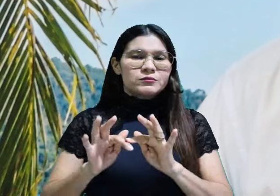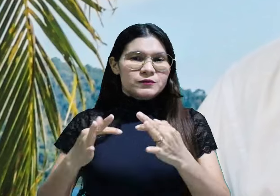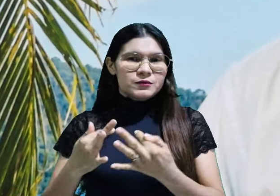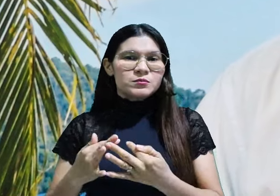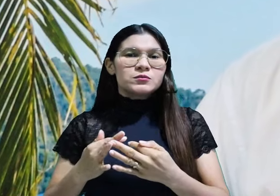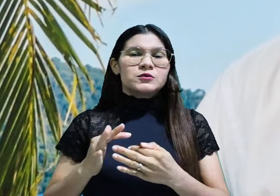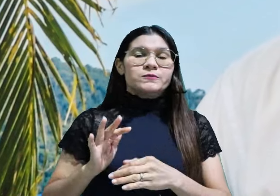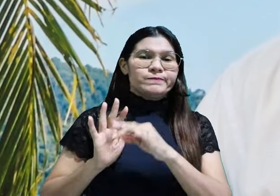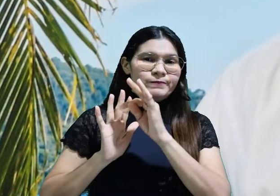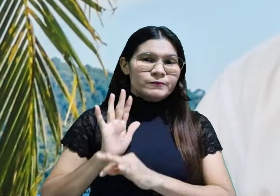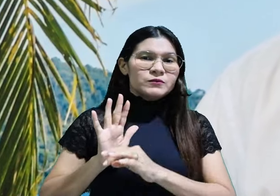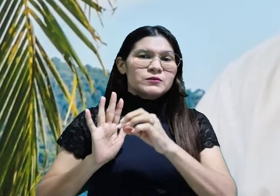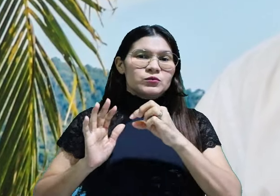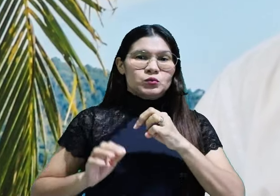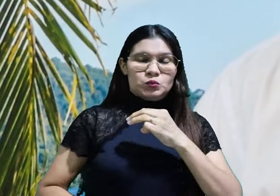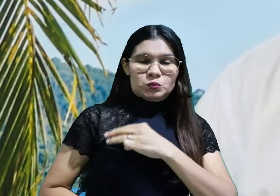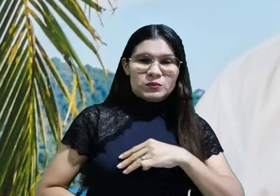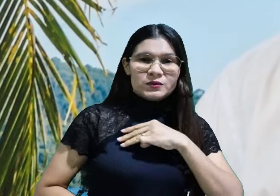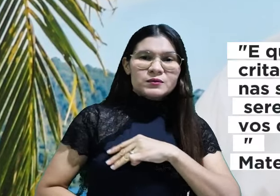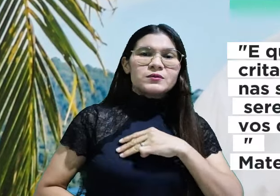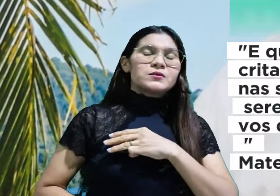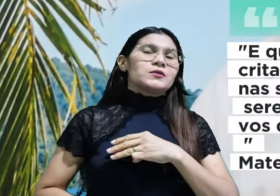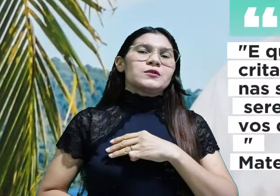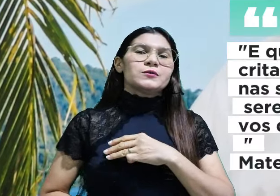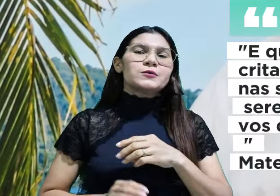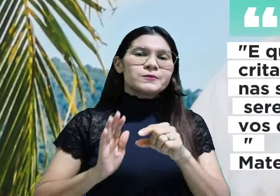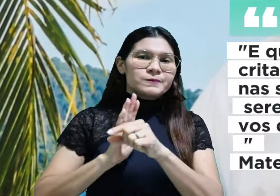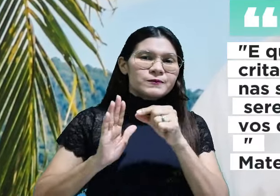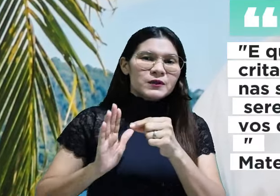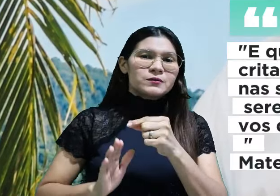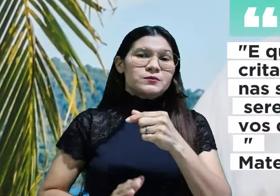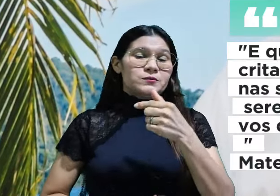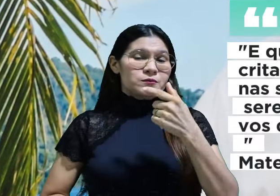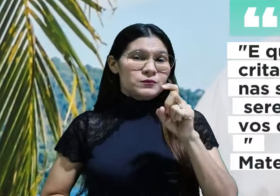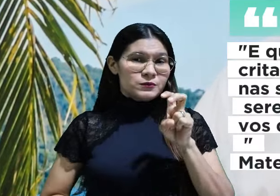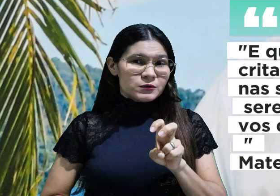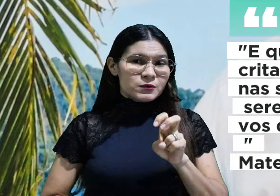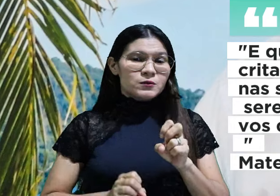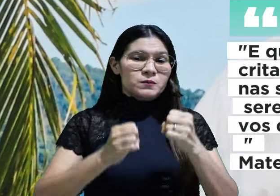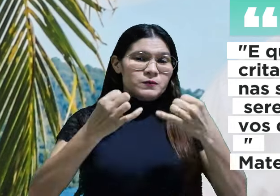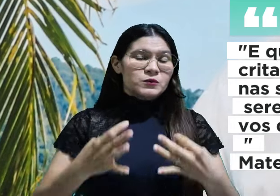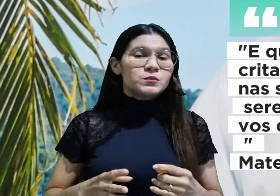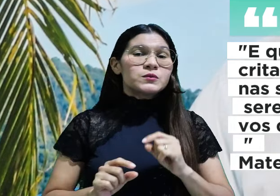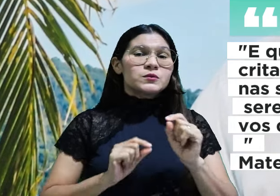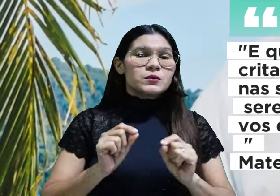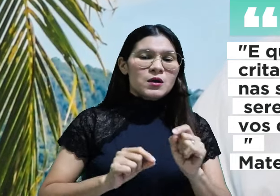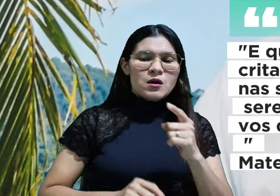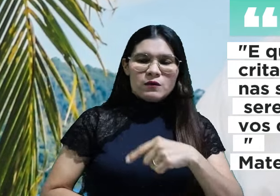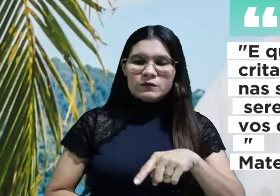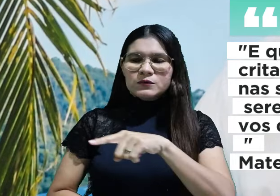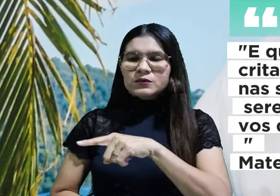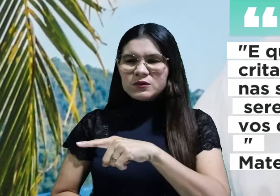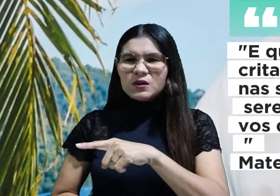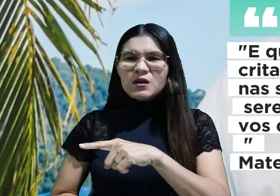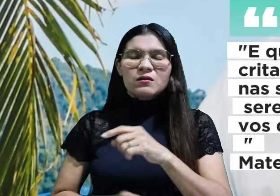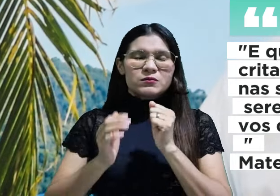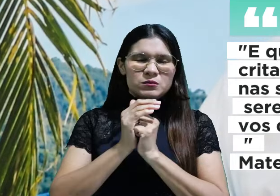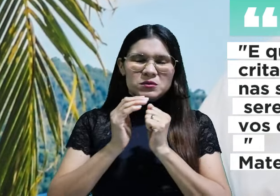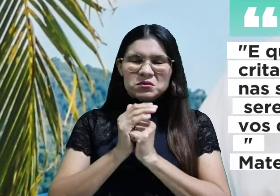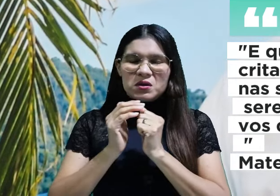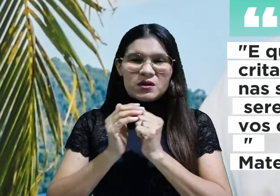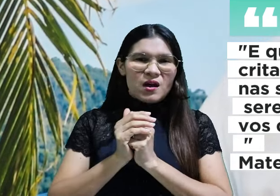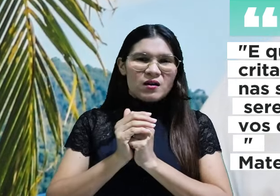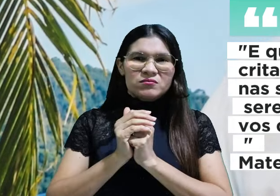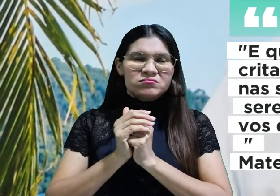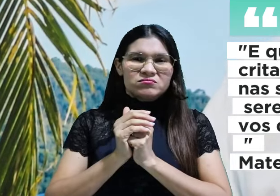Mateus capítulo 6, verso 5, que diz E quando orares, não sejas como os hipócritas, pois